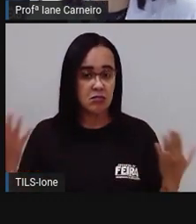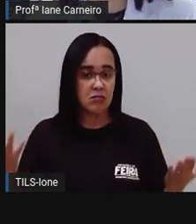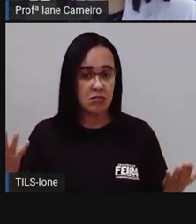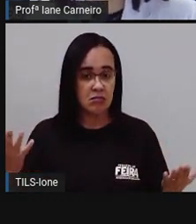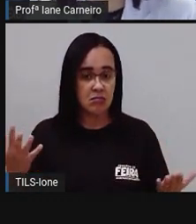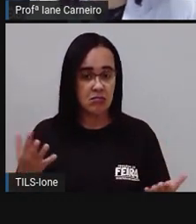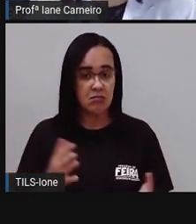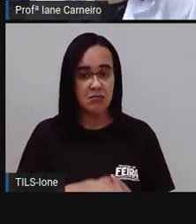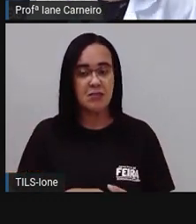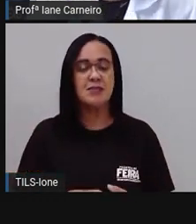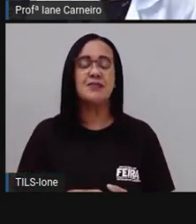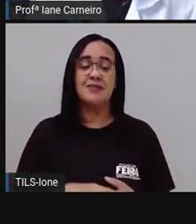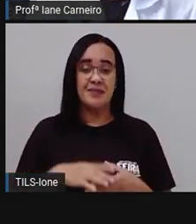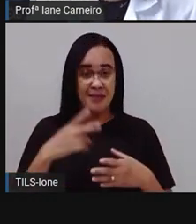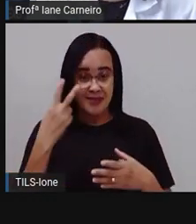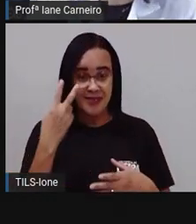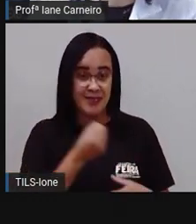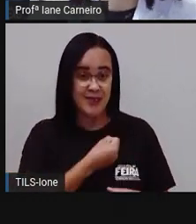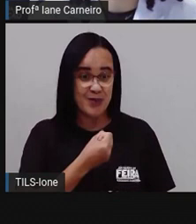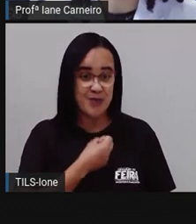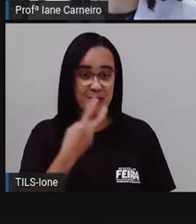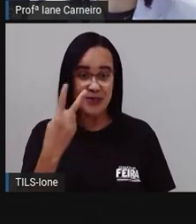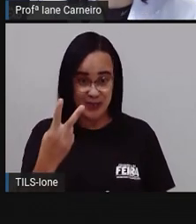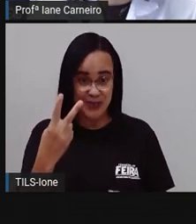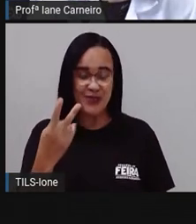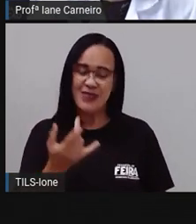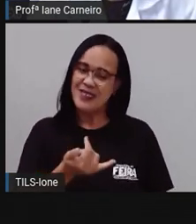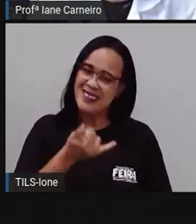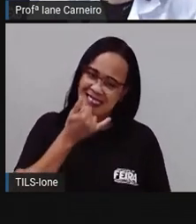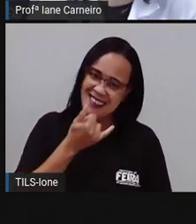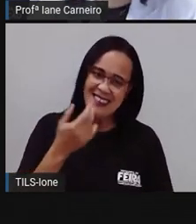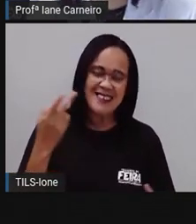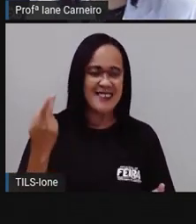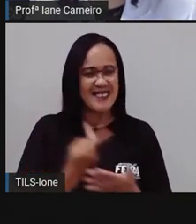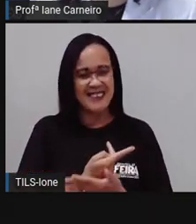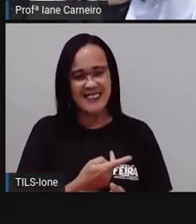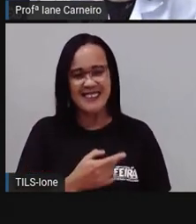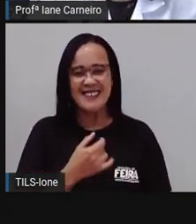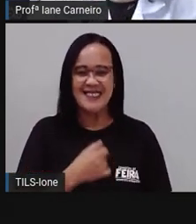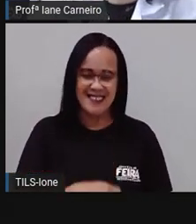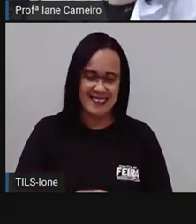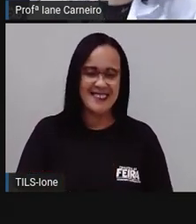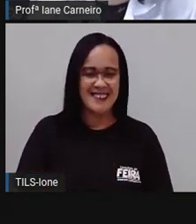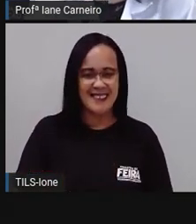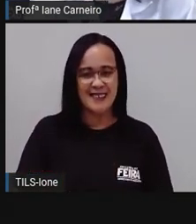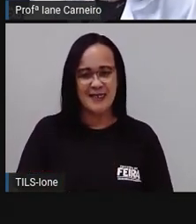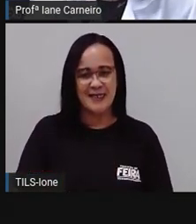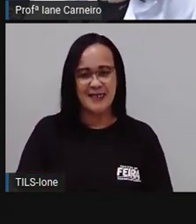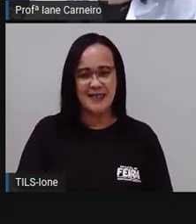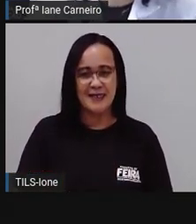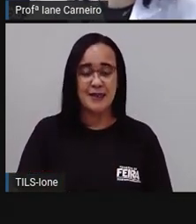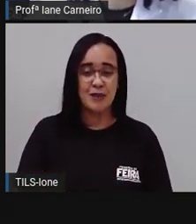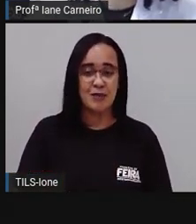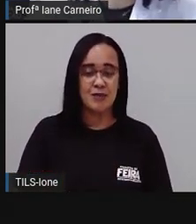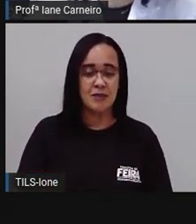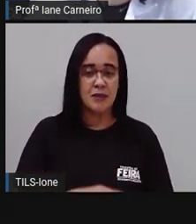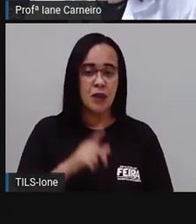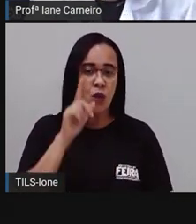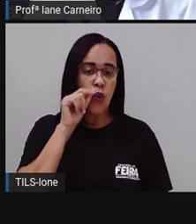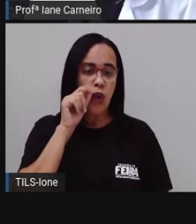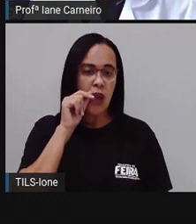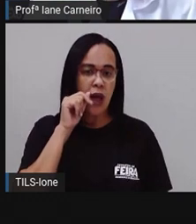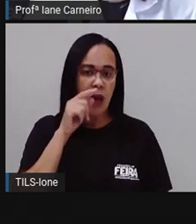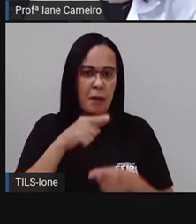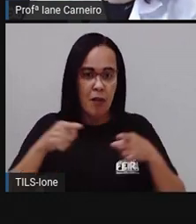Pró marcou errado. O 2. Oh, gente, perdão. A Pró marcou. Vi o 1 e clicou no outro. Qual é o maior